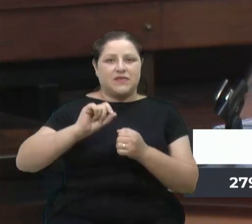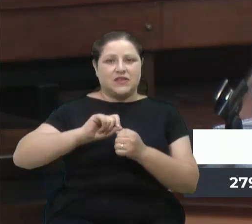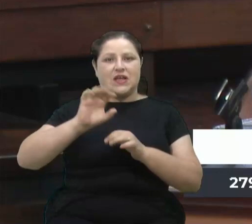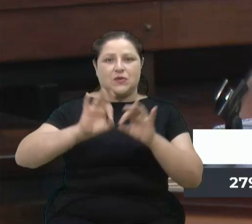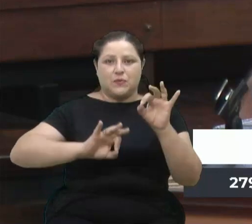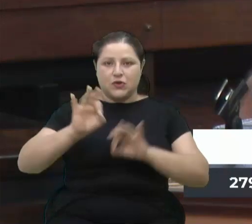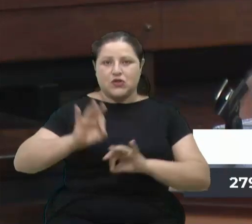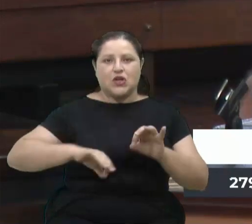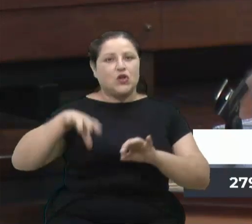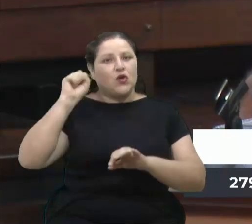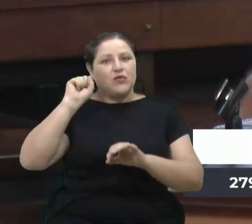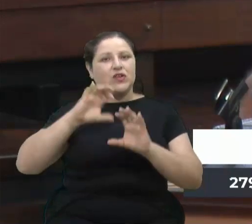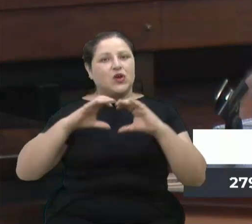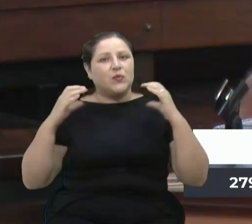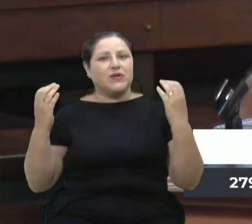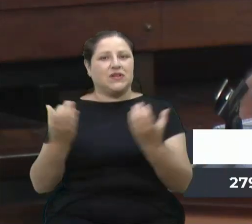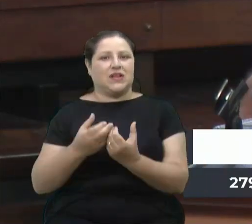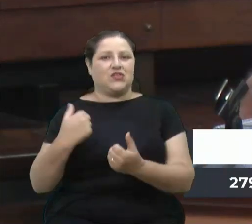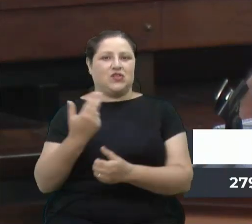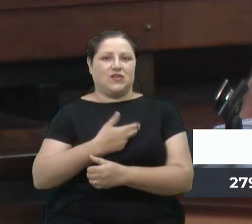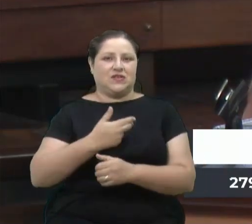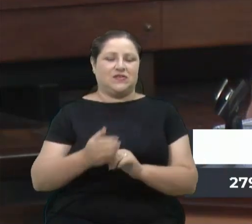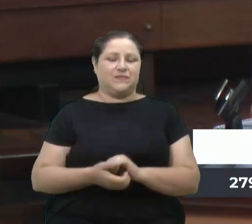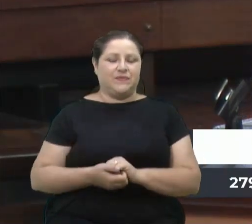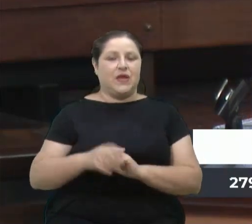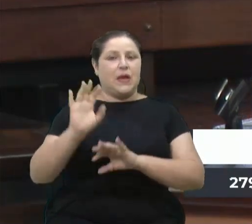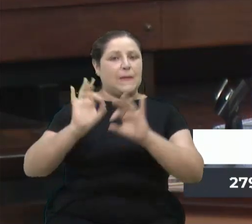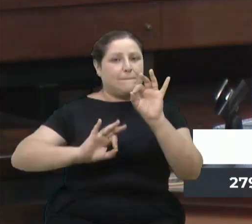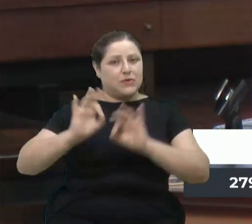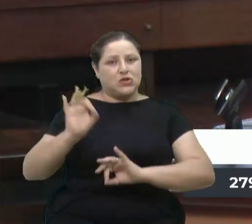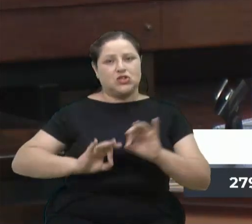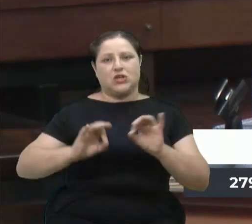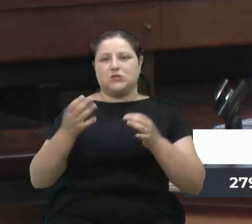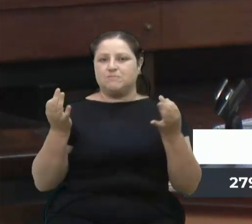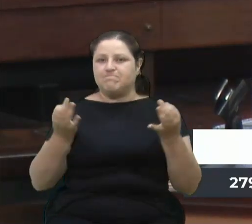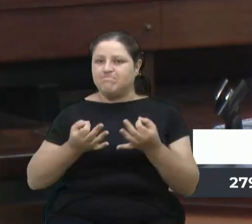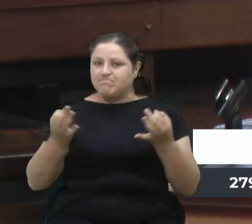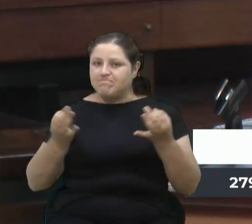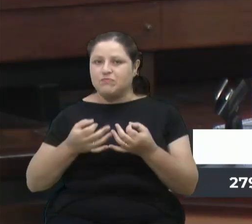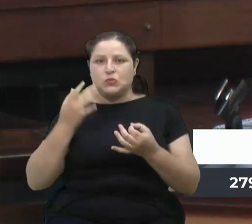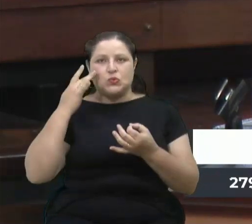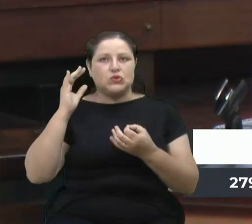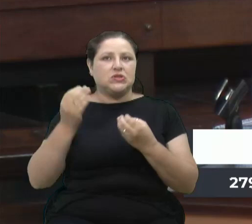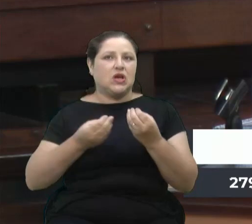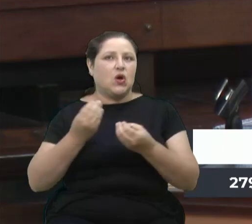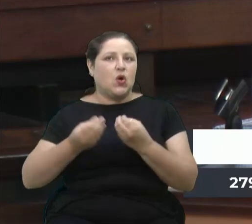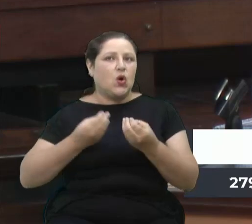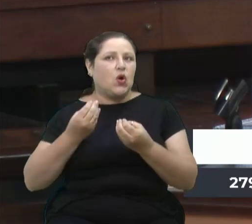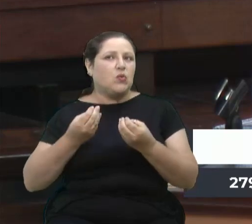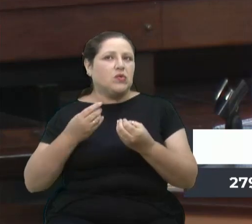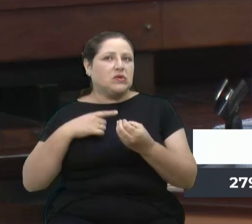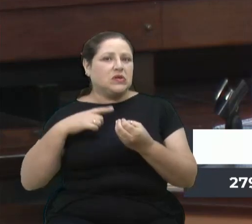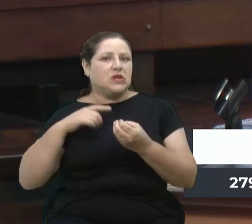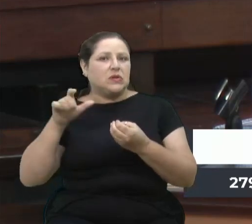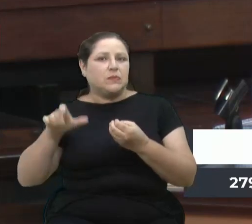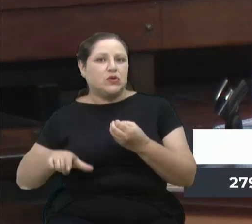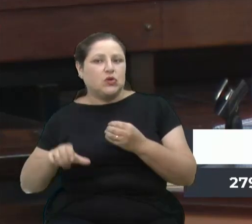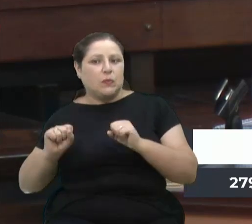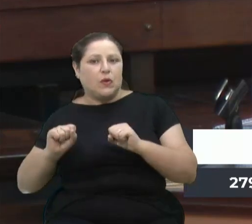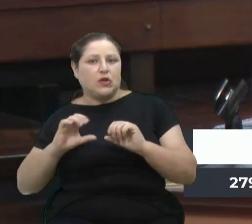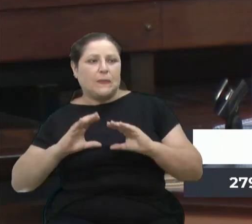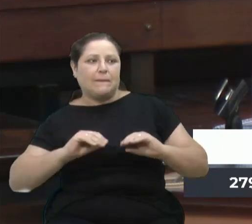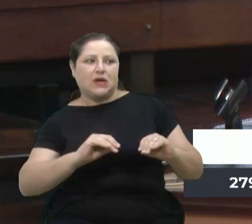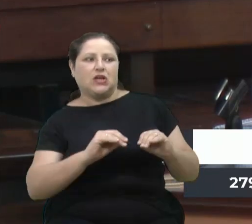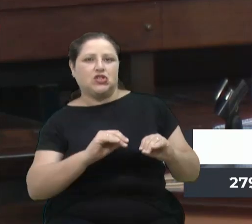projeto ouvindo as nossas comunidades. um projeto bem redondinho, não sei como ter alguém que possa mexer nesse